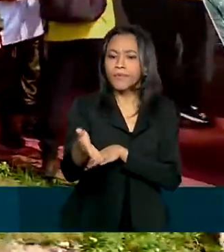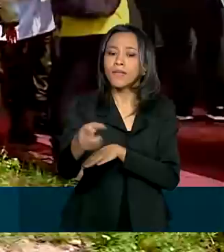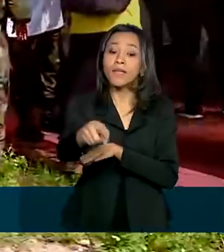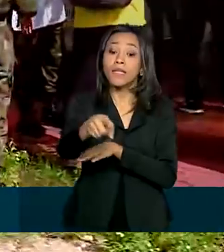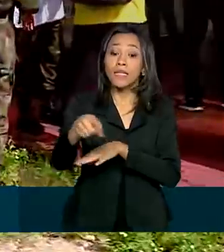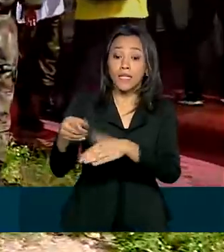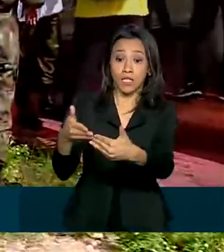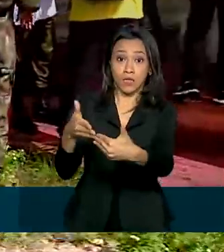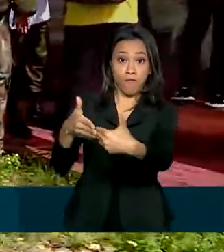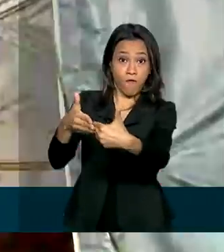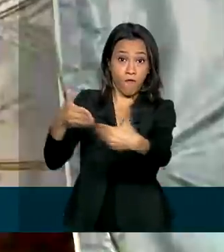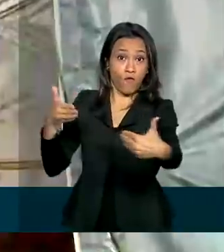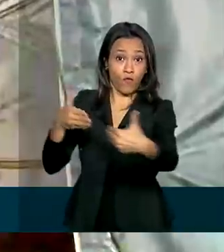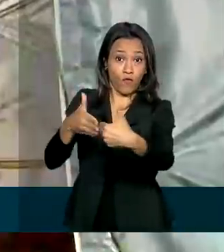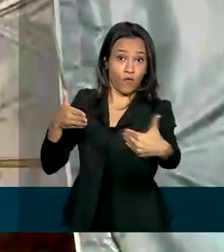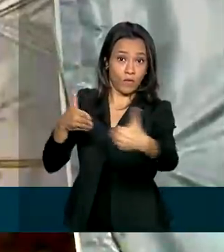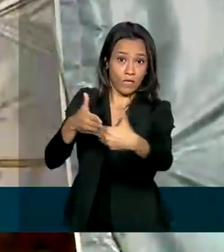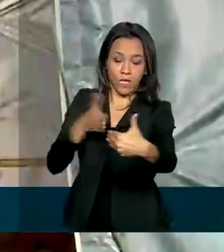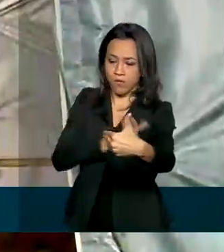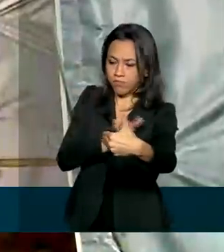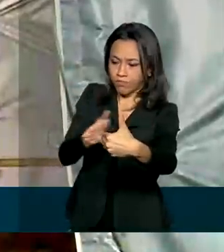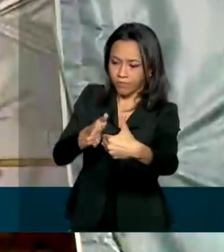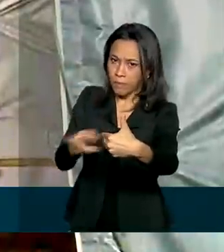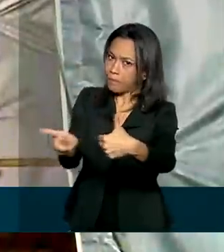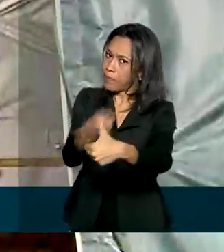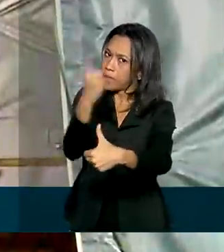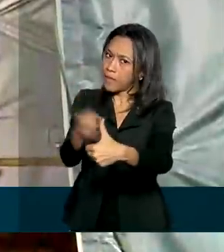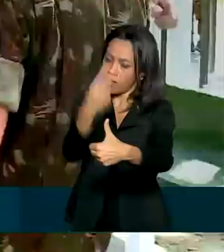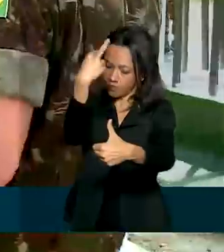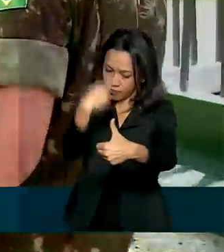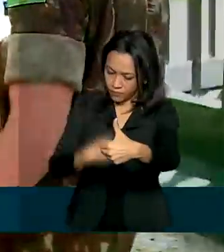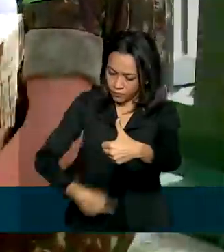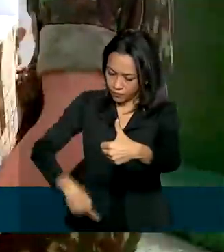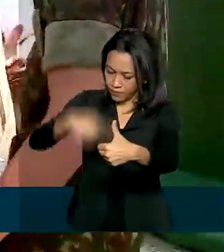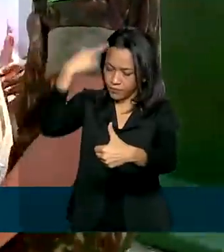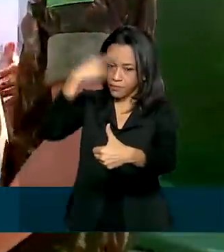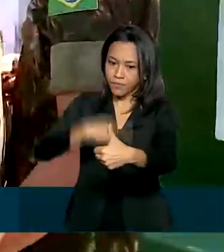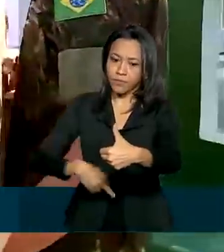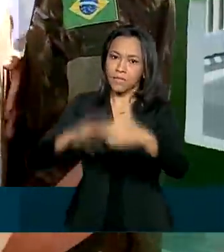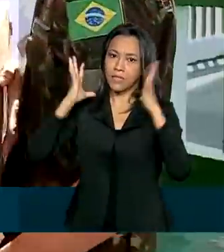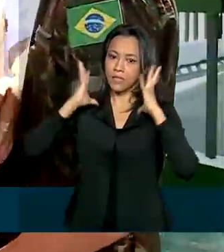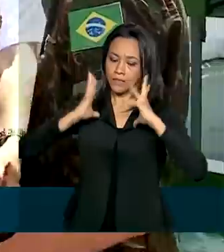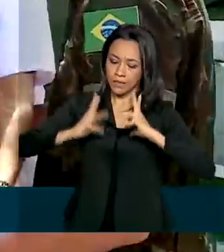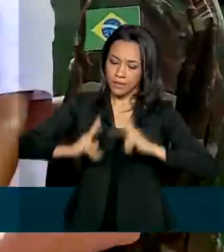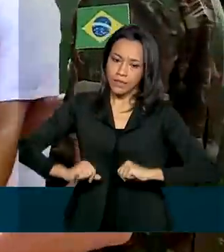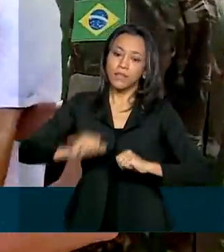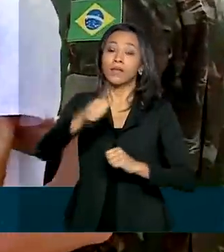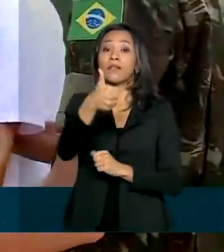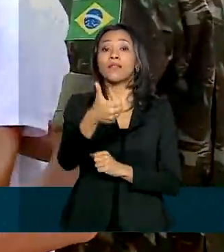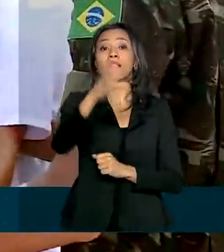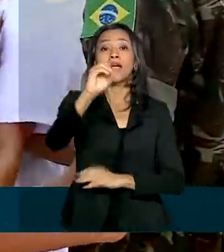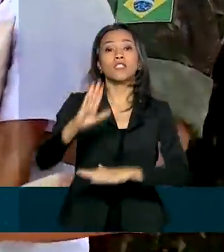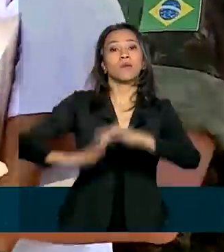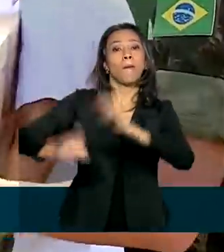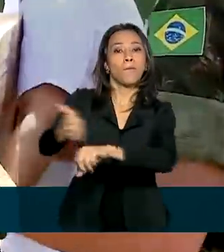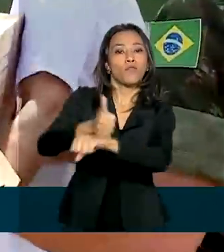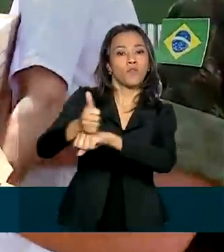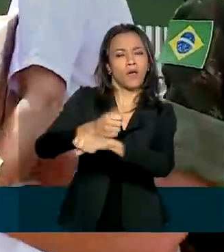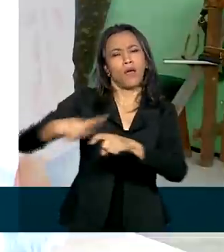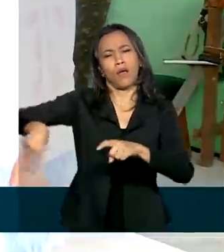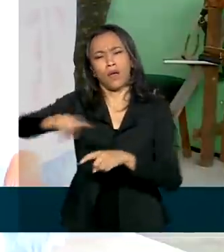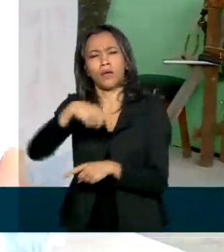Fronteira, em Maturacá, todos passam por uma desinfecção. Dez profissionais de saúde militares, entre médicos,